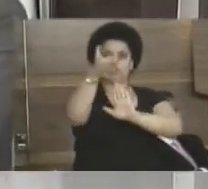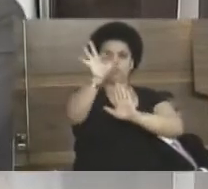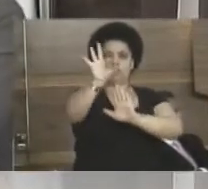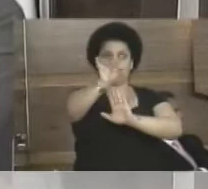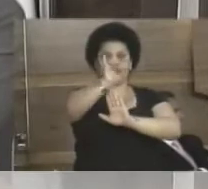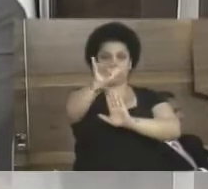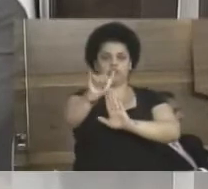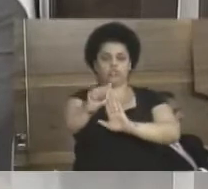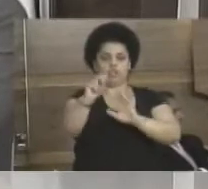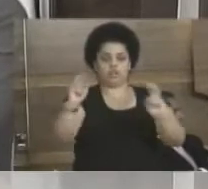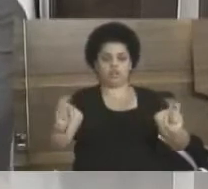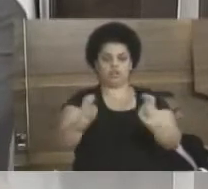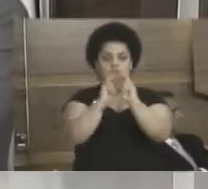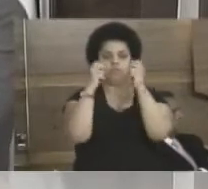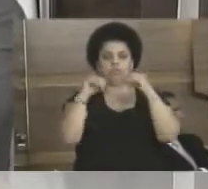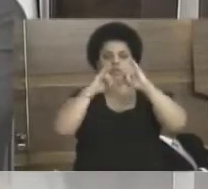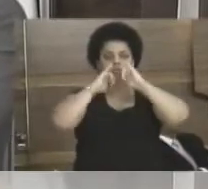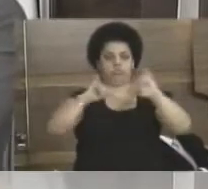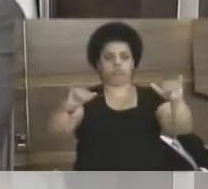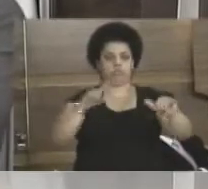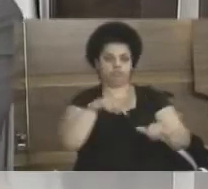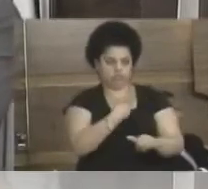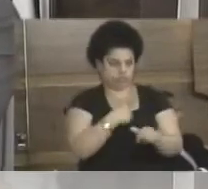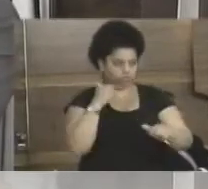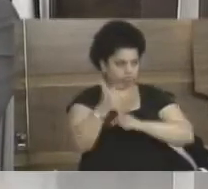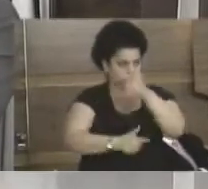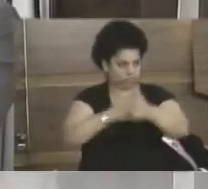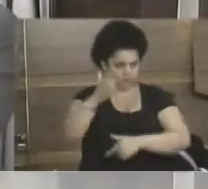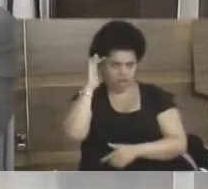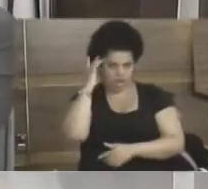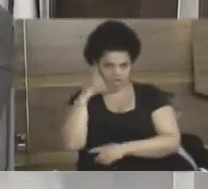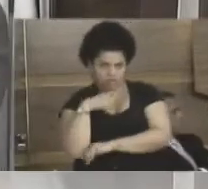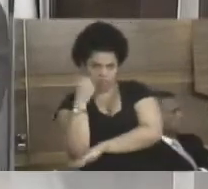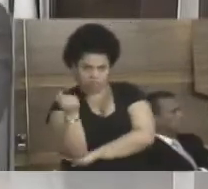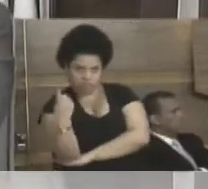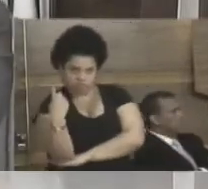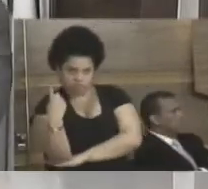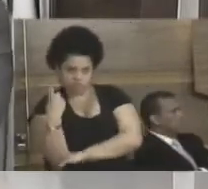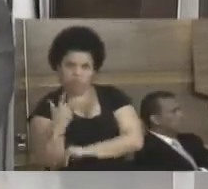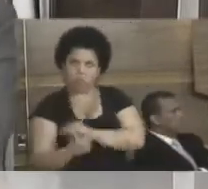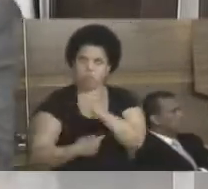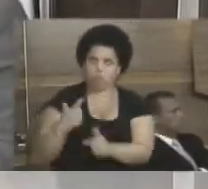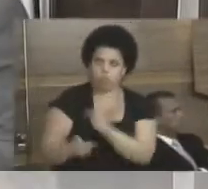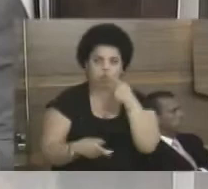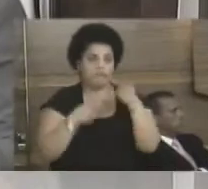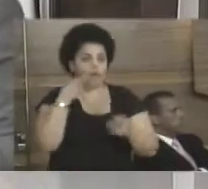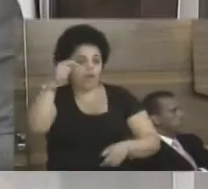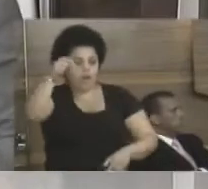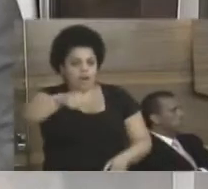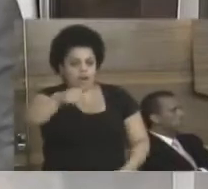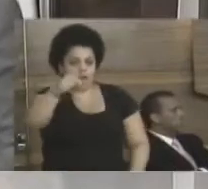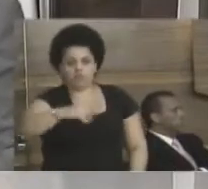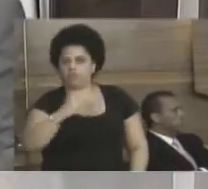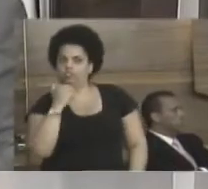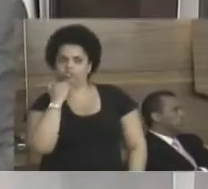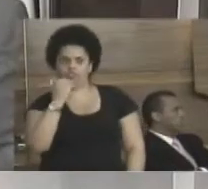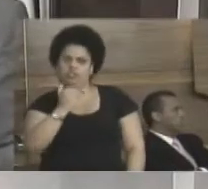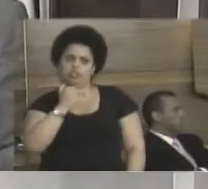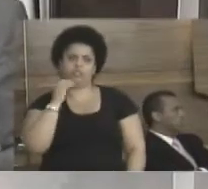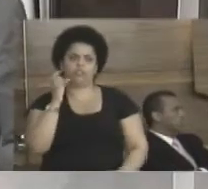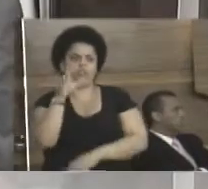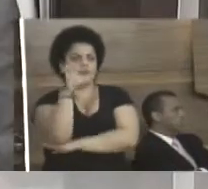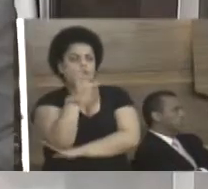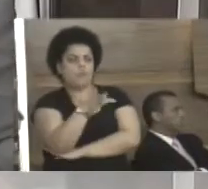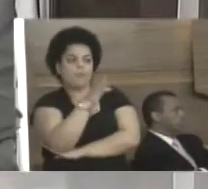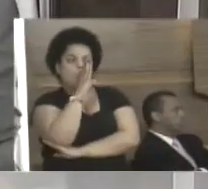10 dias. Vamos trabalhar, meu amigo. Se acha que tem alguma coisa estranha, vai correr atrás, vai ver, fala agora. Não adianta é